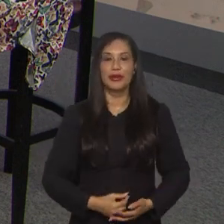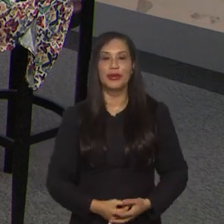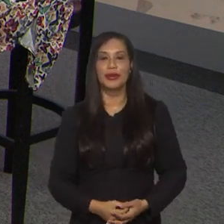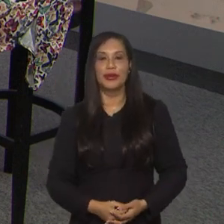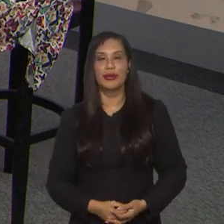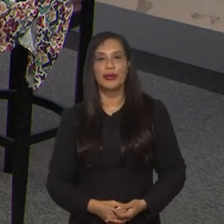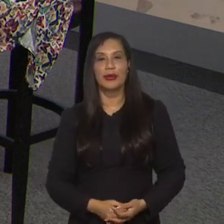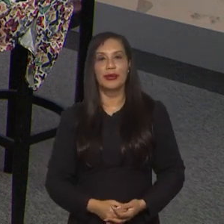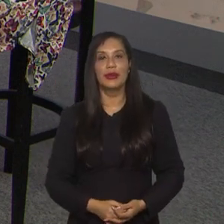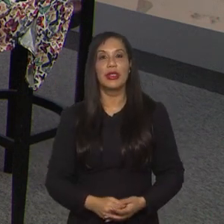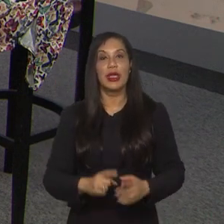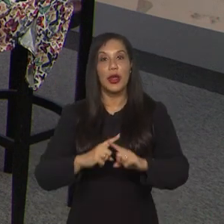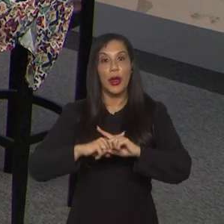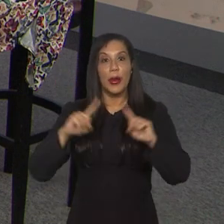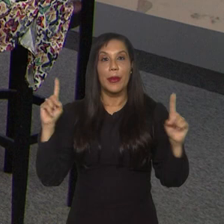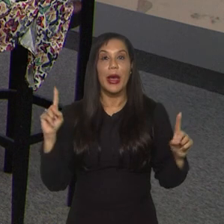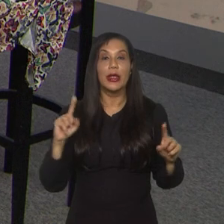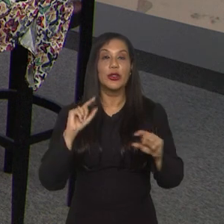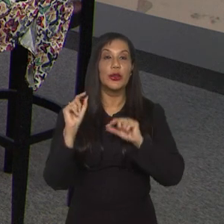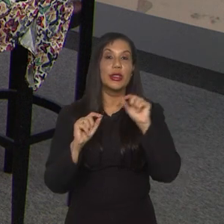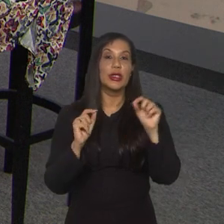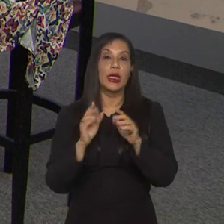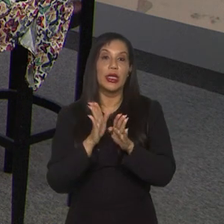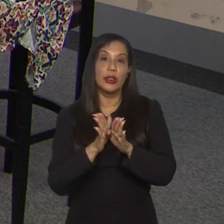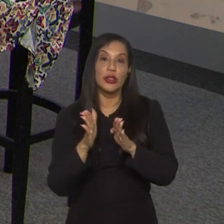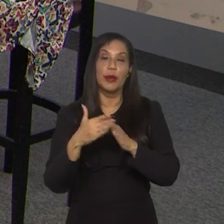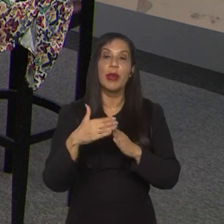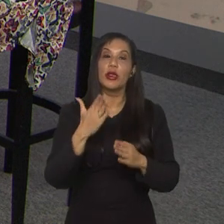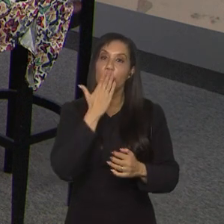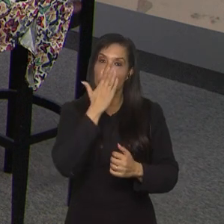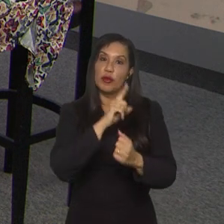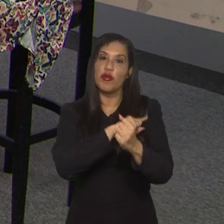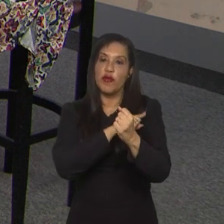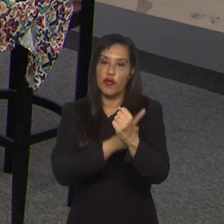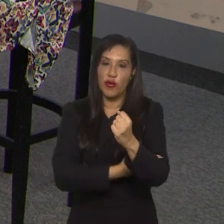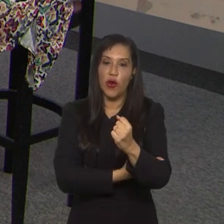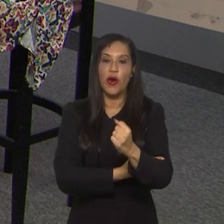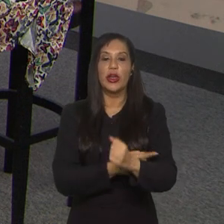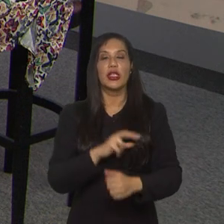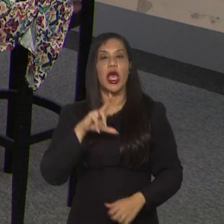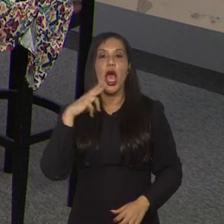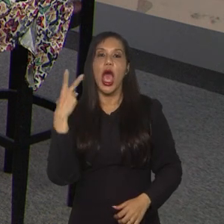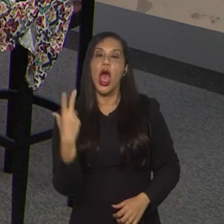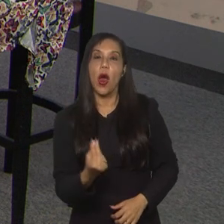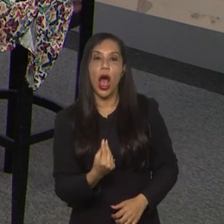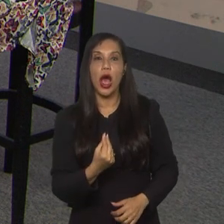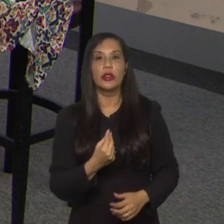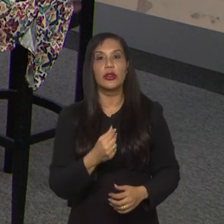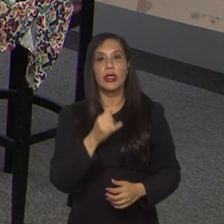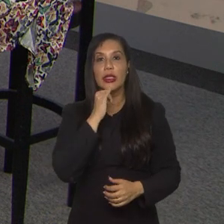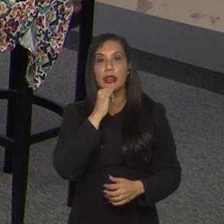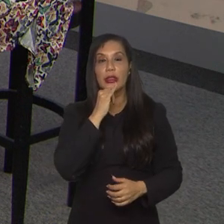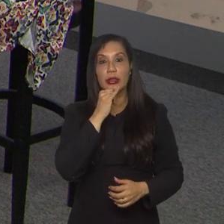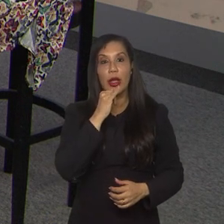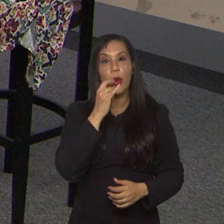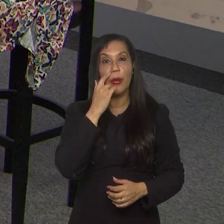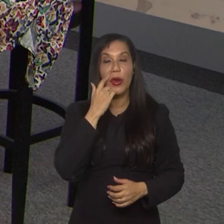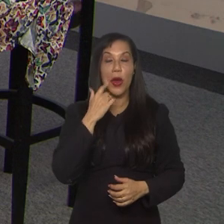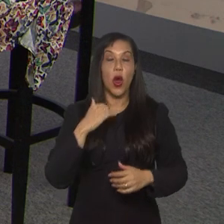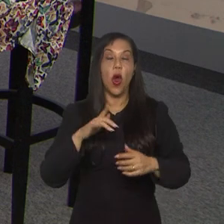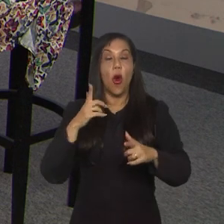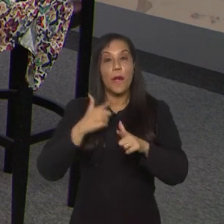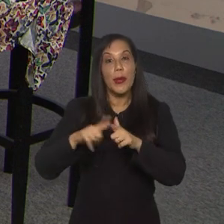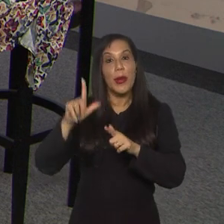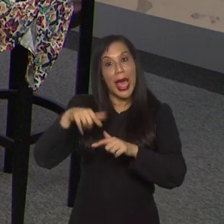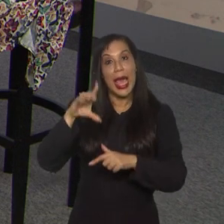feminino, mas a Jamaica é um time forte, um time interessante, mas eu acho que a gente tem, o meu problema com esses